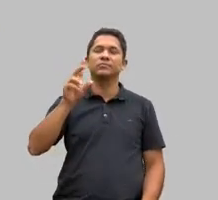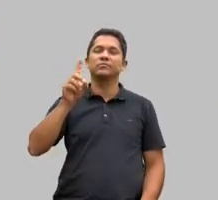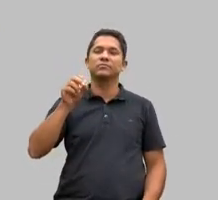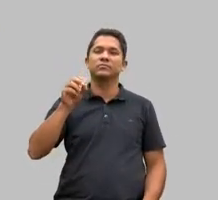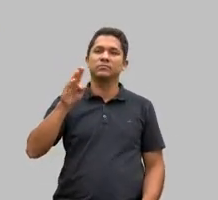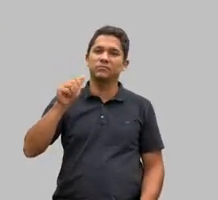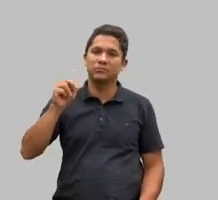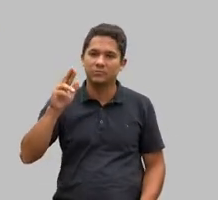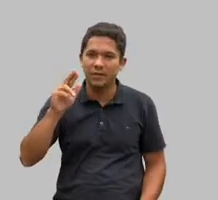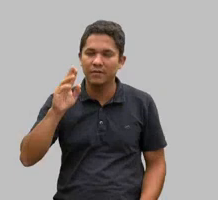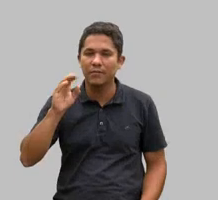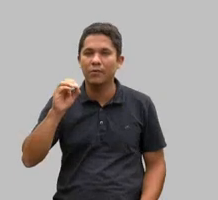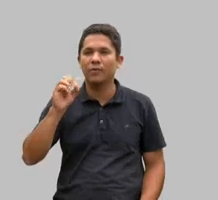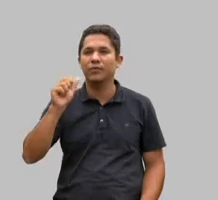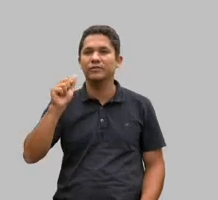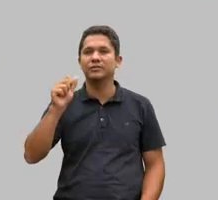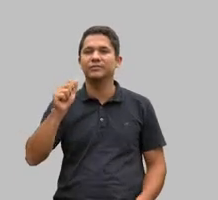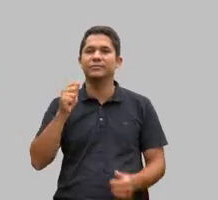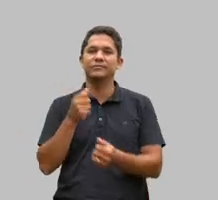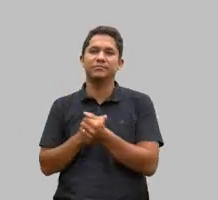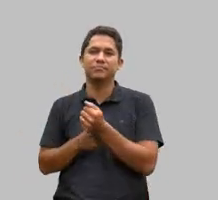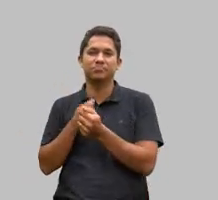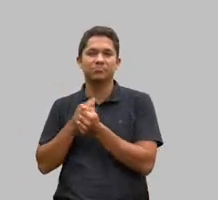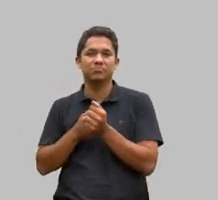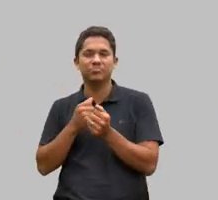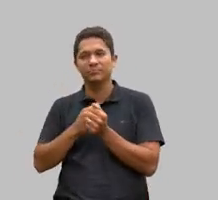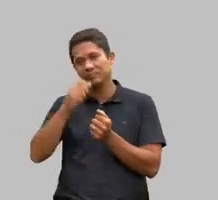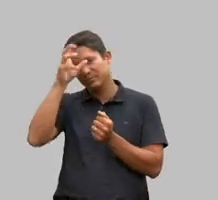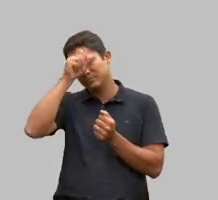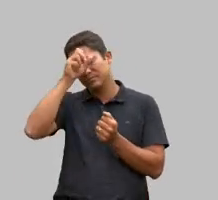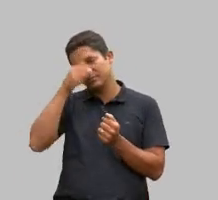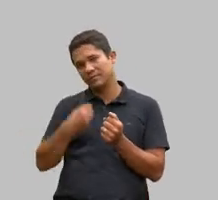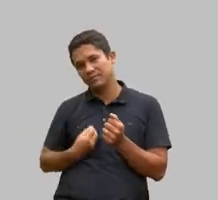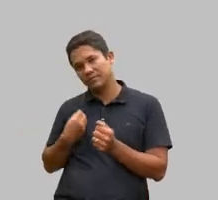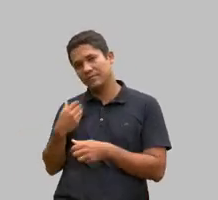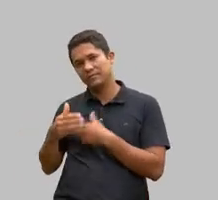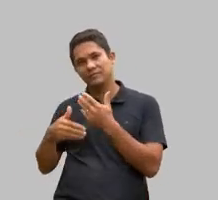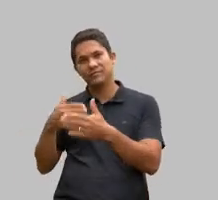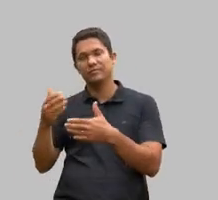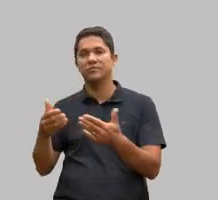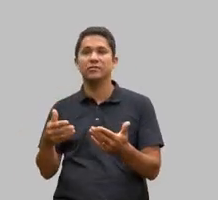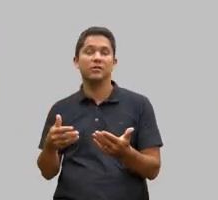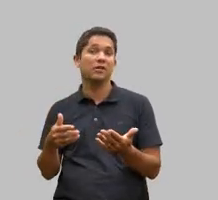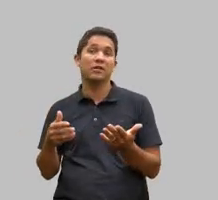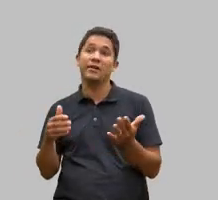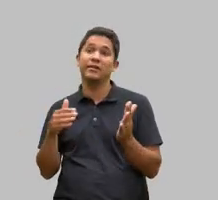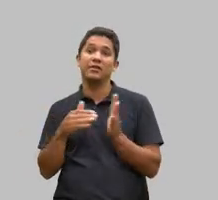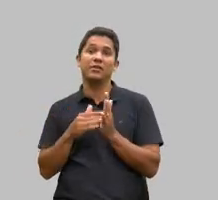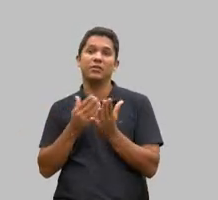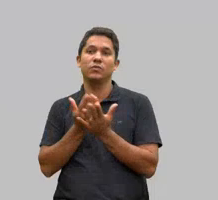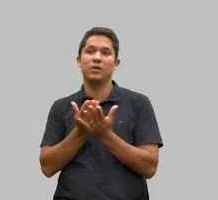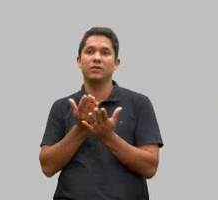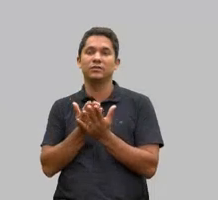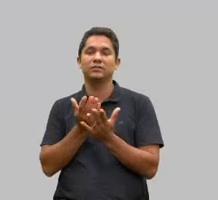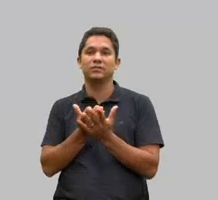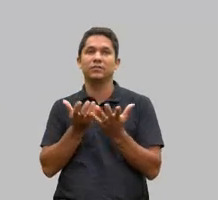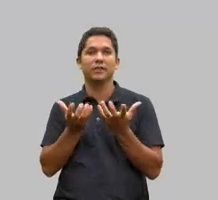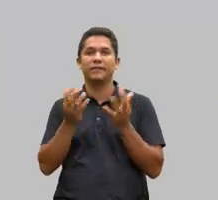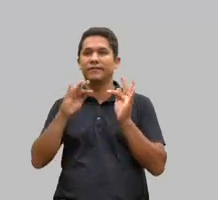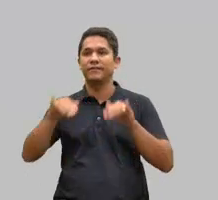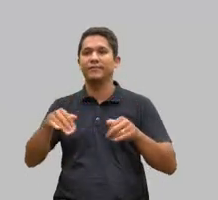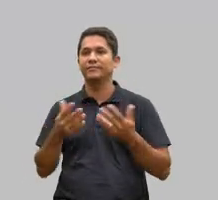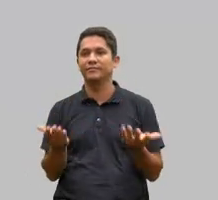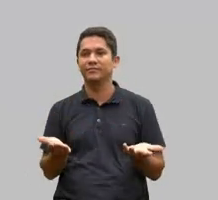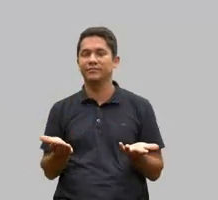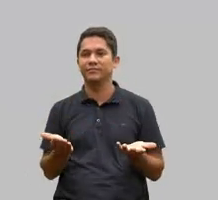da vida porque até a parte da educação eles querem dar uma finalidade a pessoa tem que parar de estudar muitas vezes